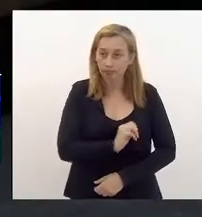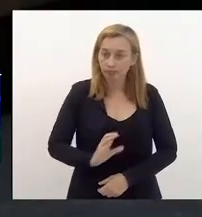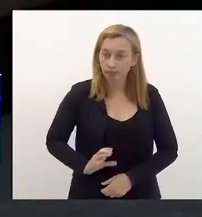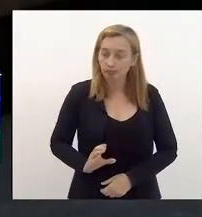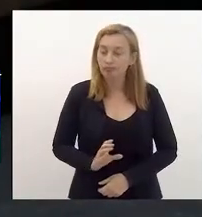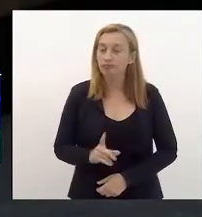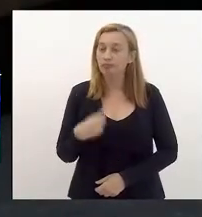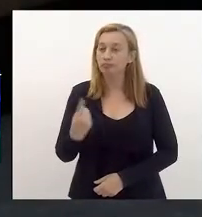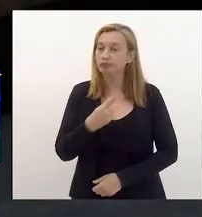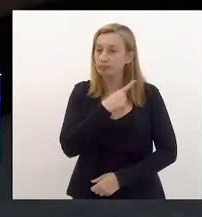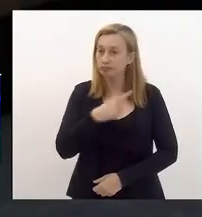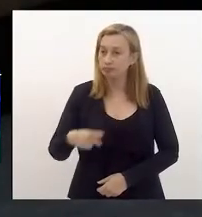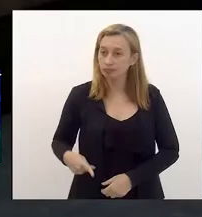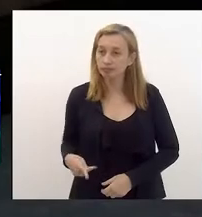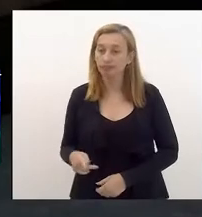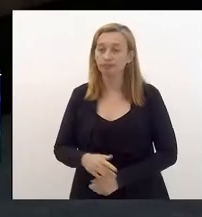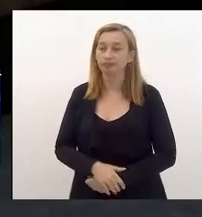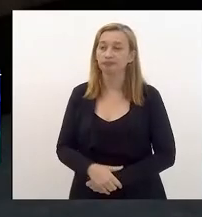nosso presidente,